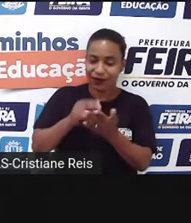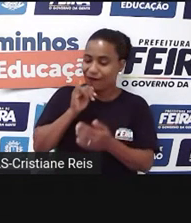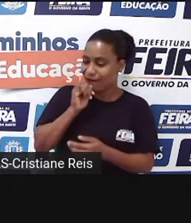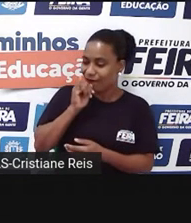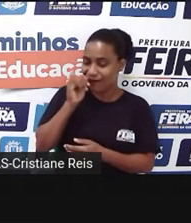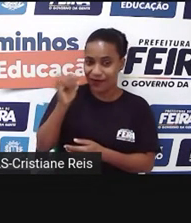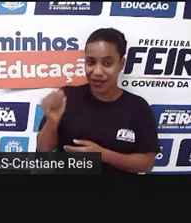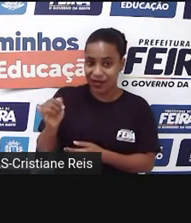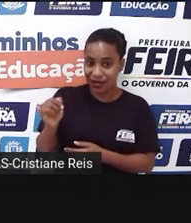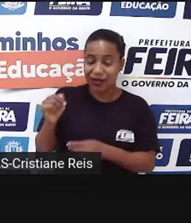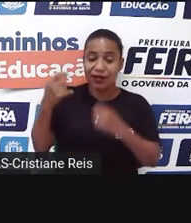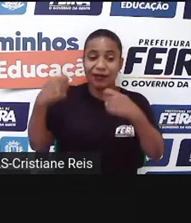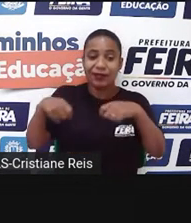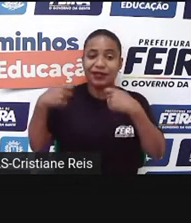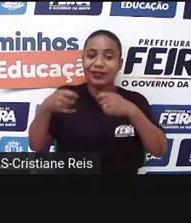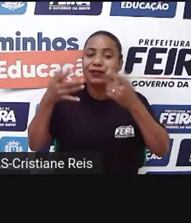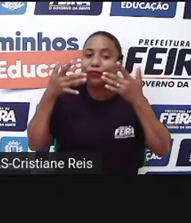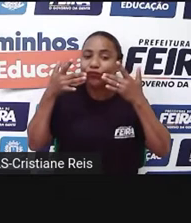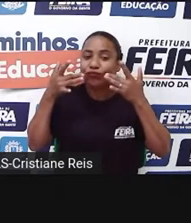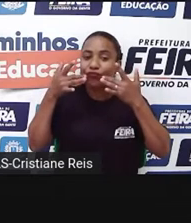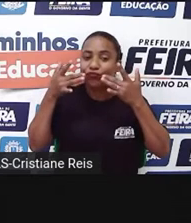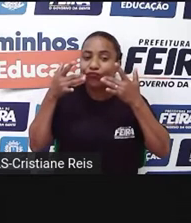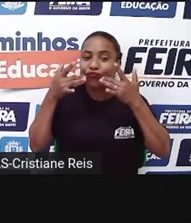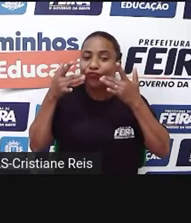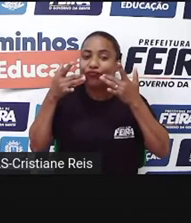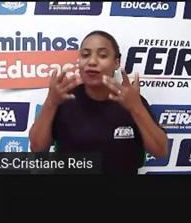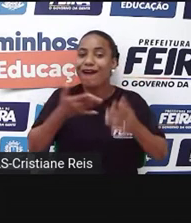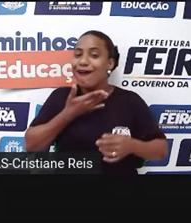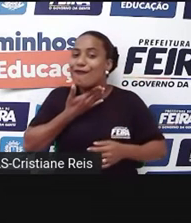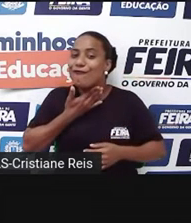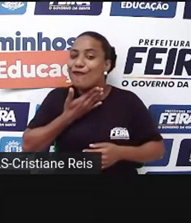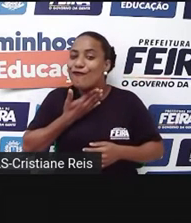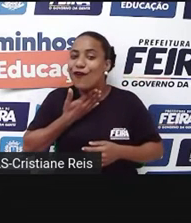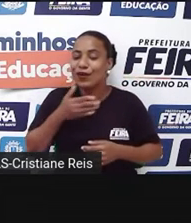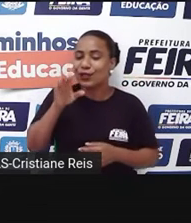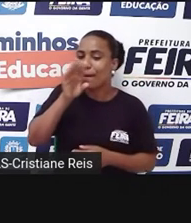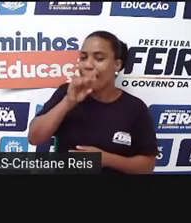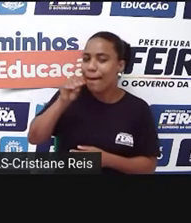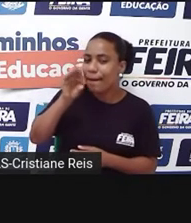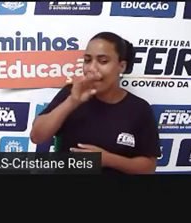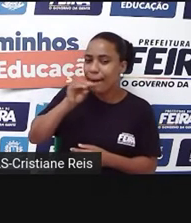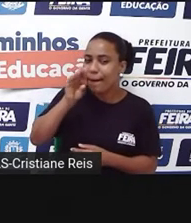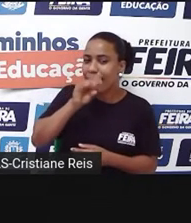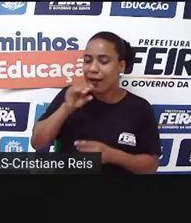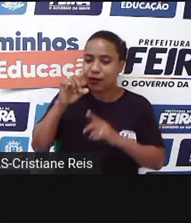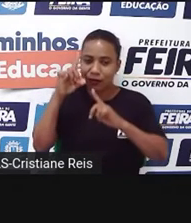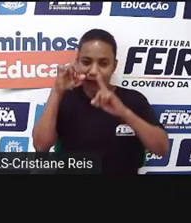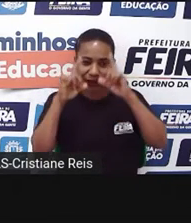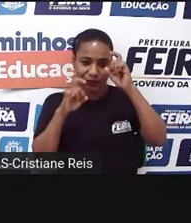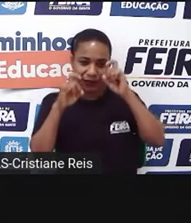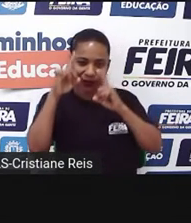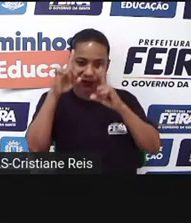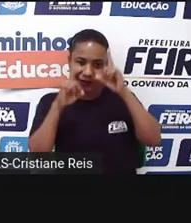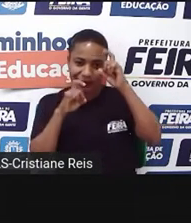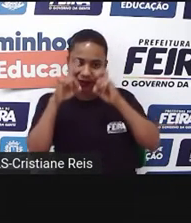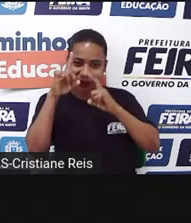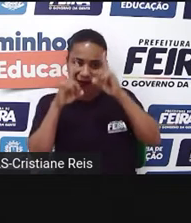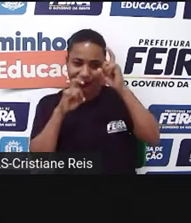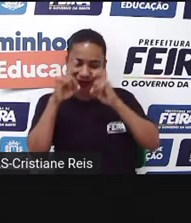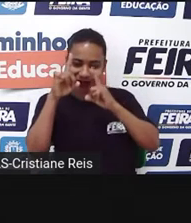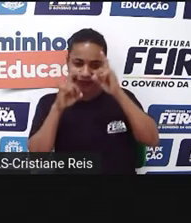a fala do texto teatral, a gente tem que colocar uma entonação, uma emoção. Então, eu gostaria de sugerir que vocês